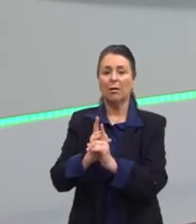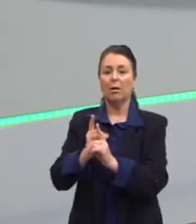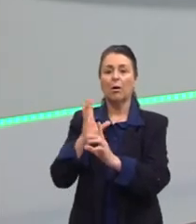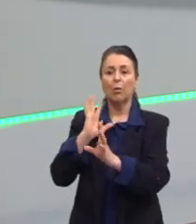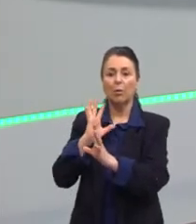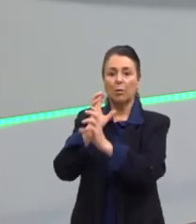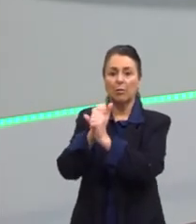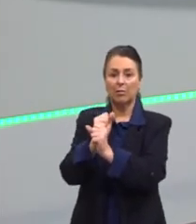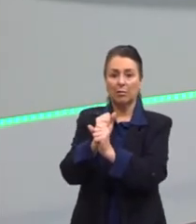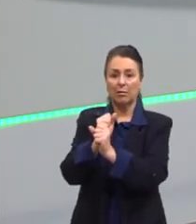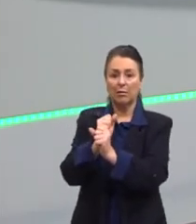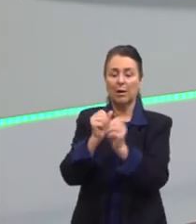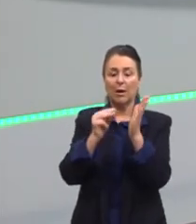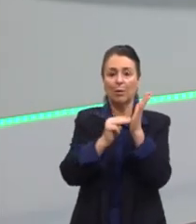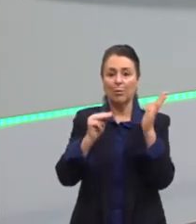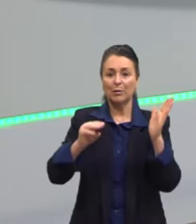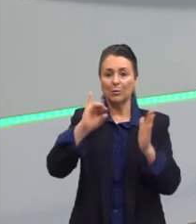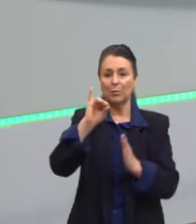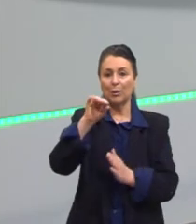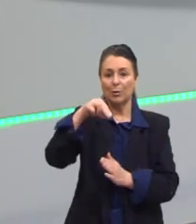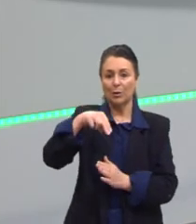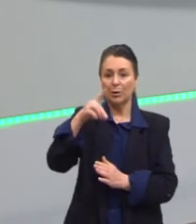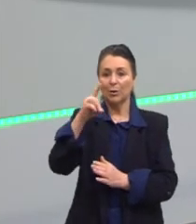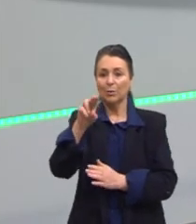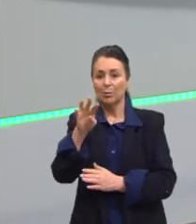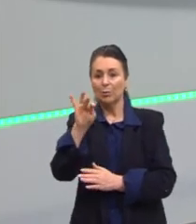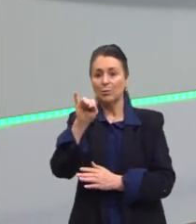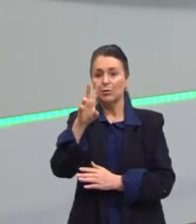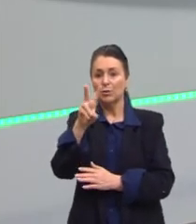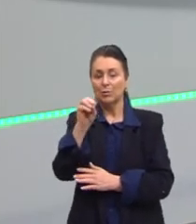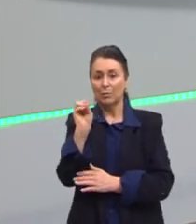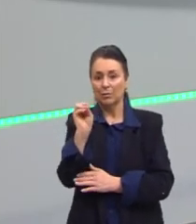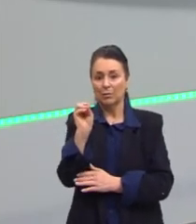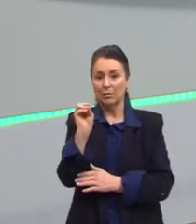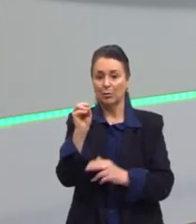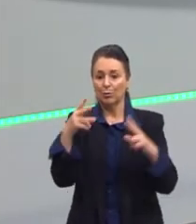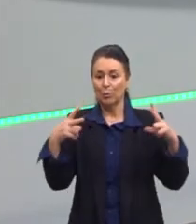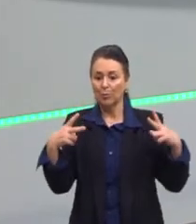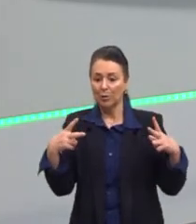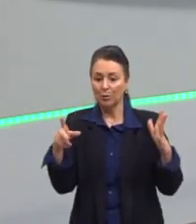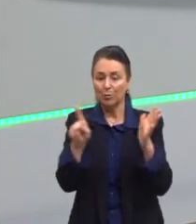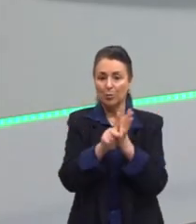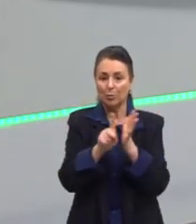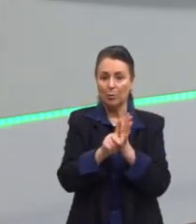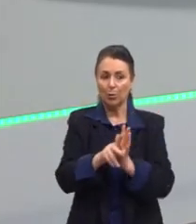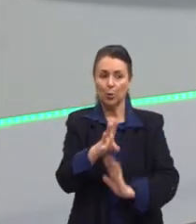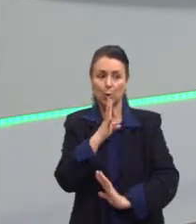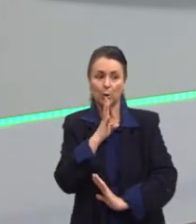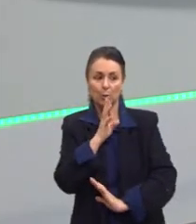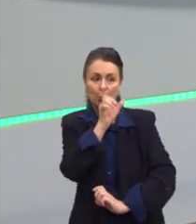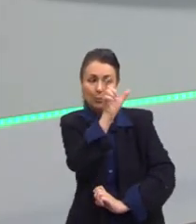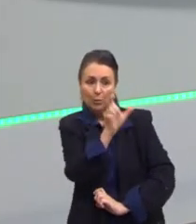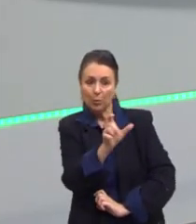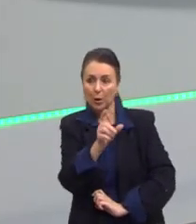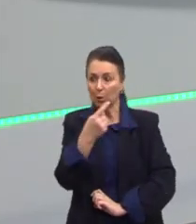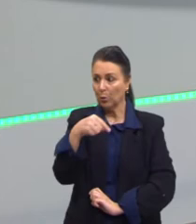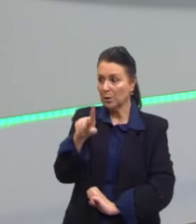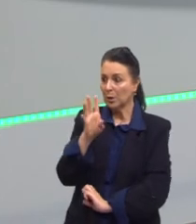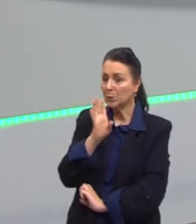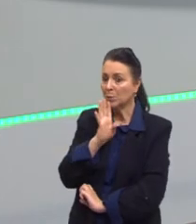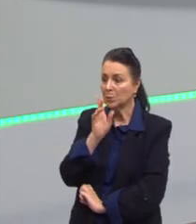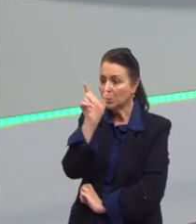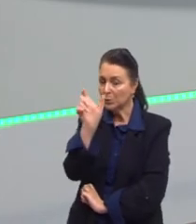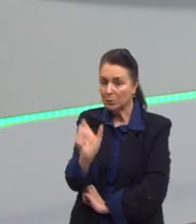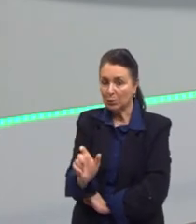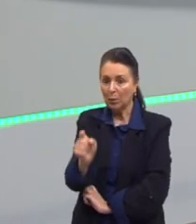é o método indutivo, dos particulares, para concluir que todos, eu conheço uma pessoa, outra pessoa, que pensa